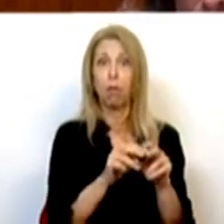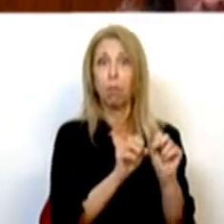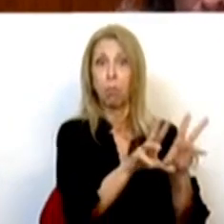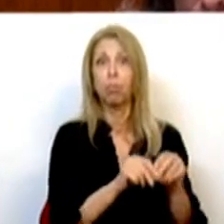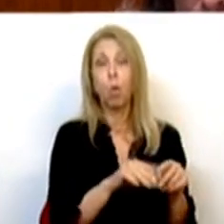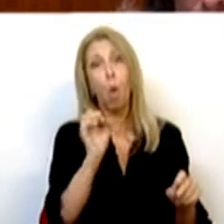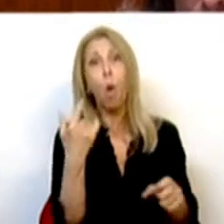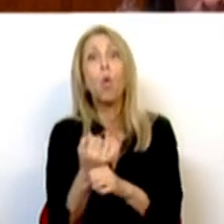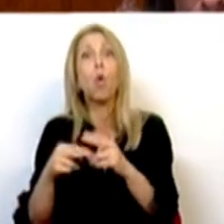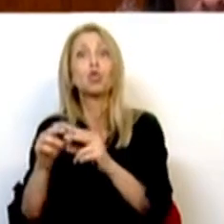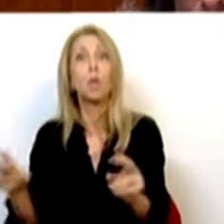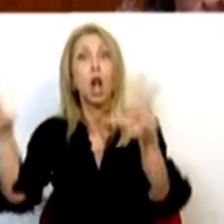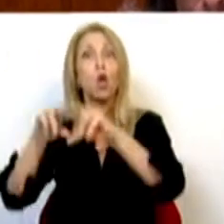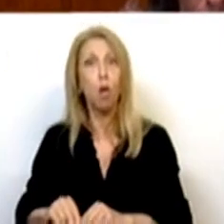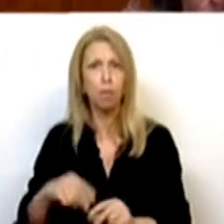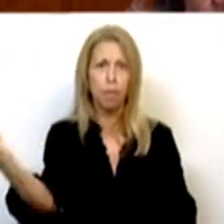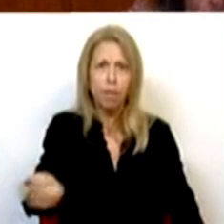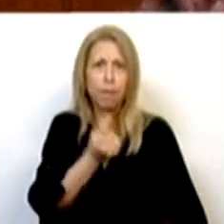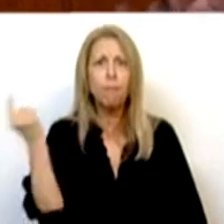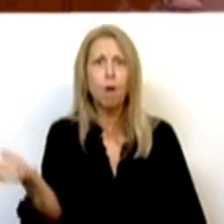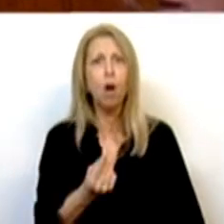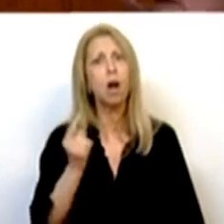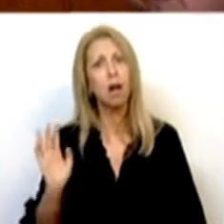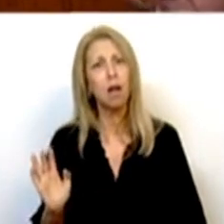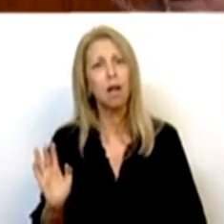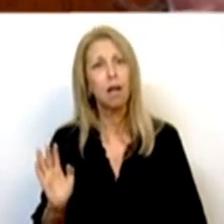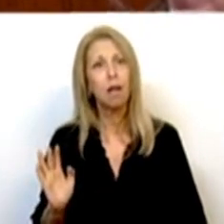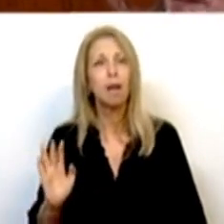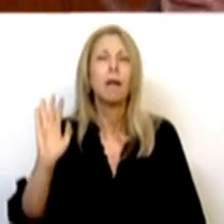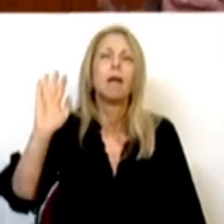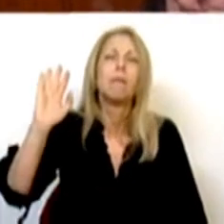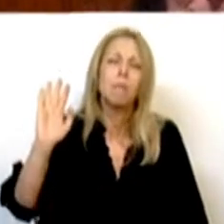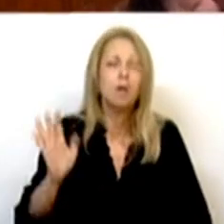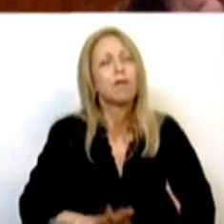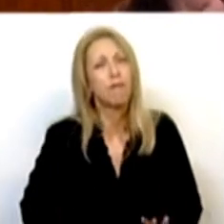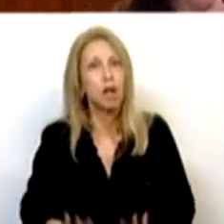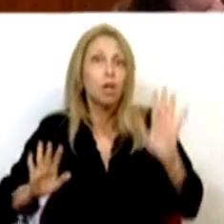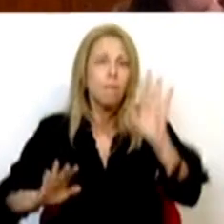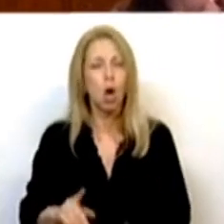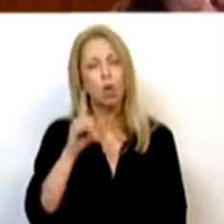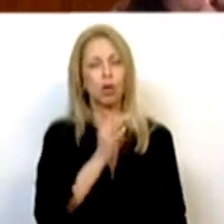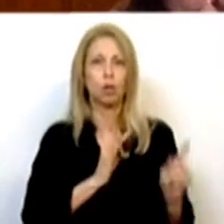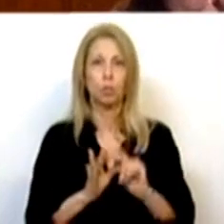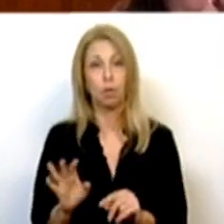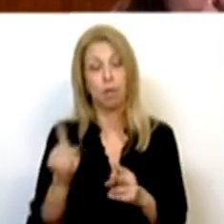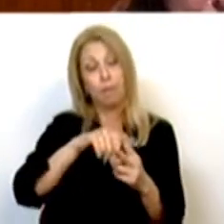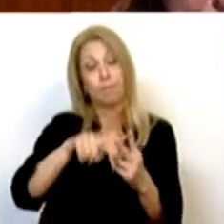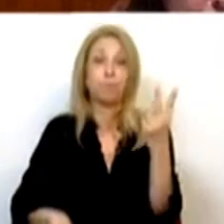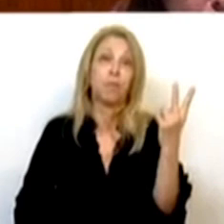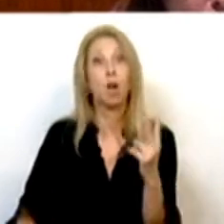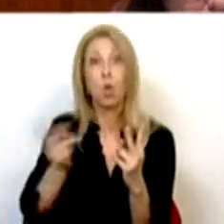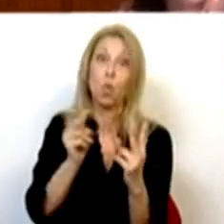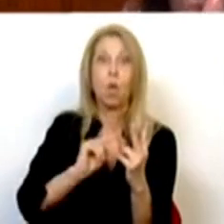público demora, demora, mas faz. E, Sra. Deputada, das duas uma, ou nós aceitamos